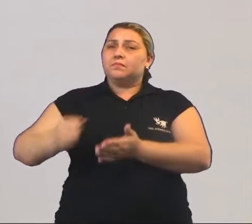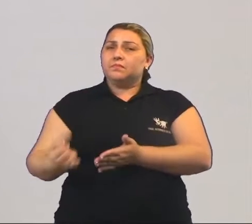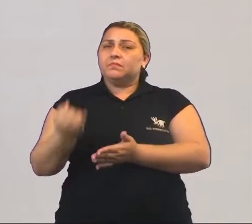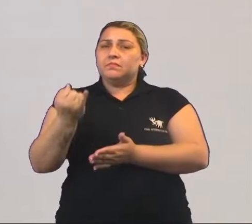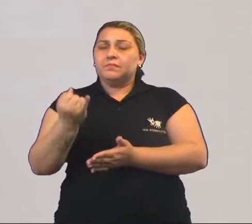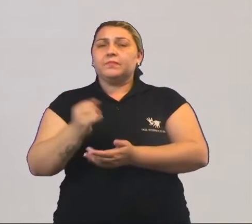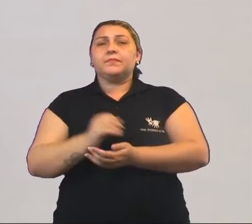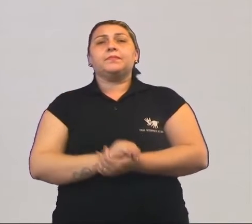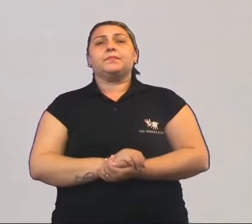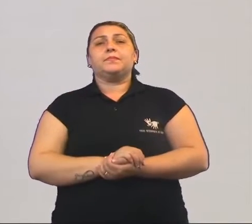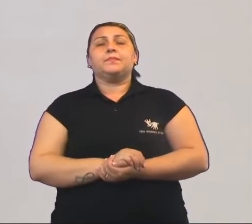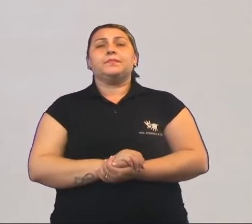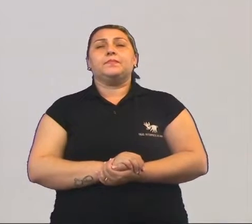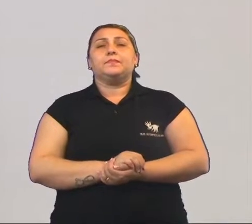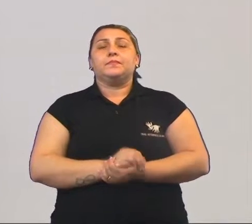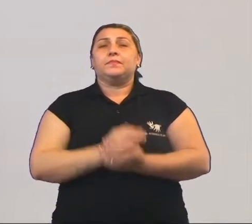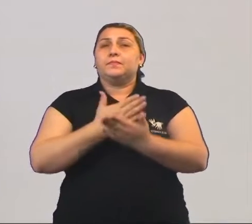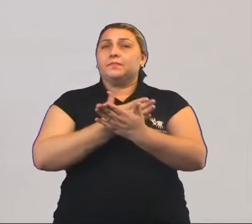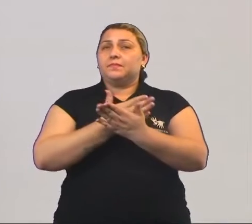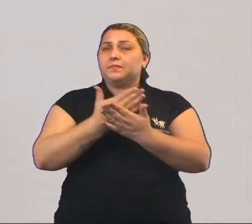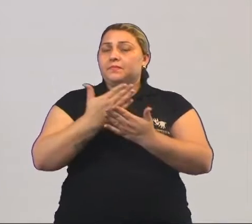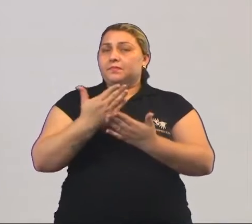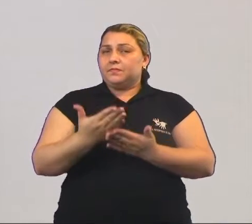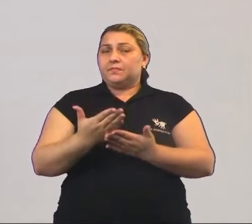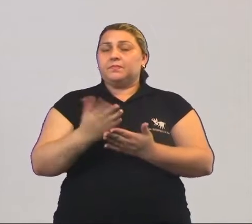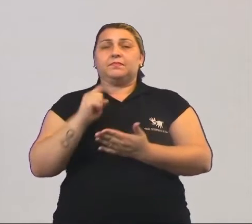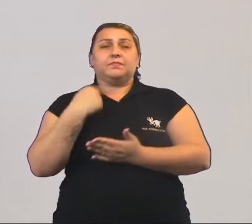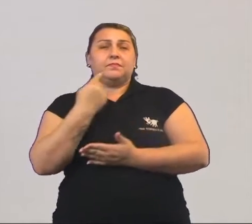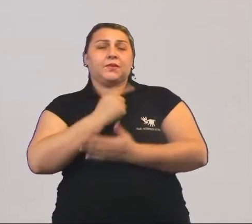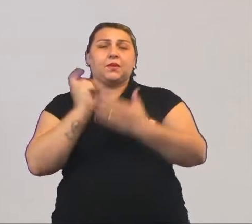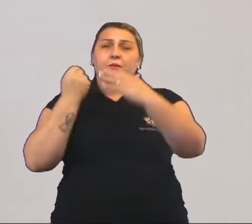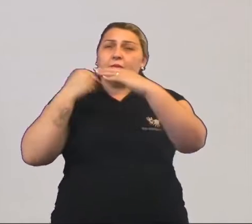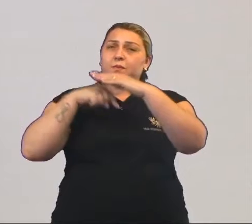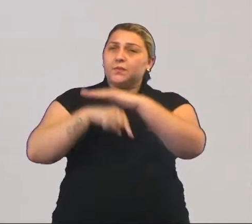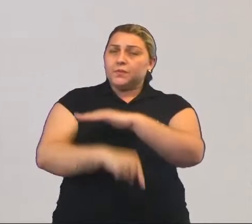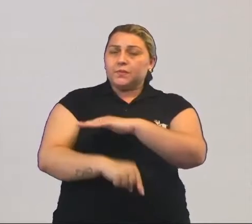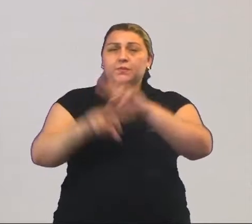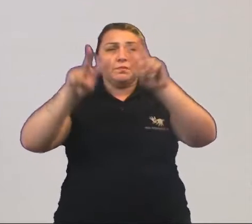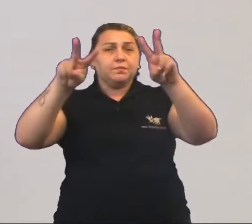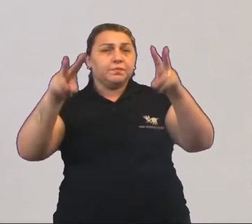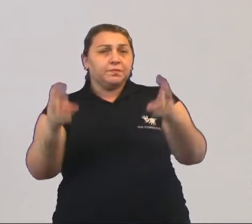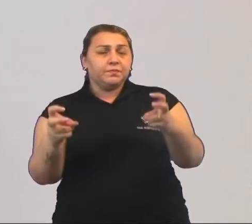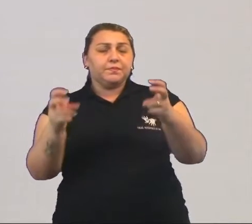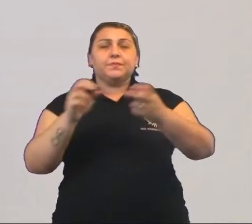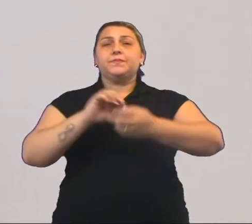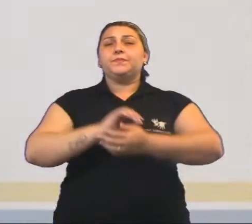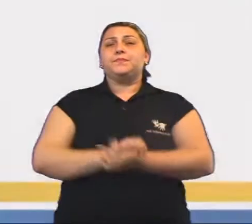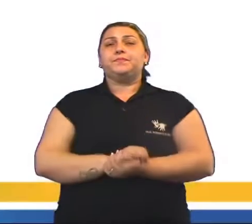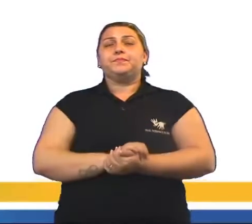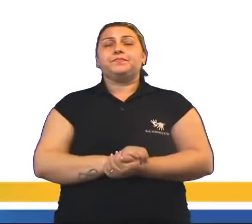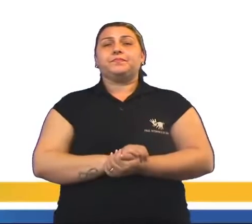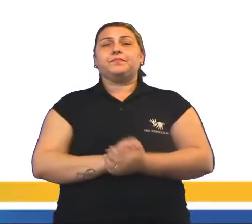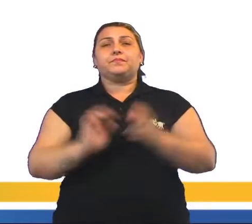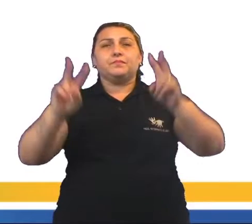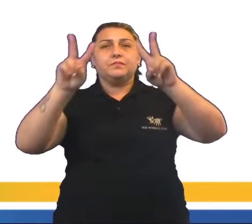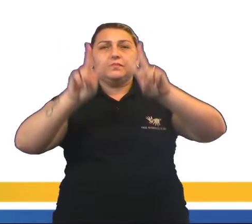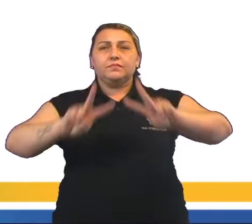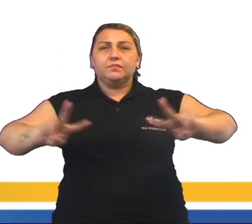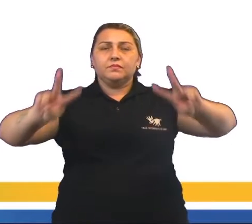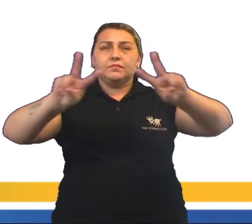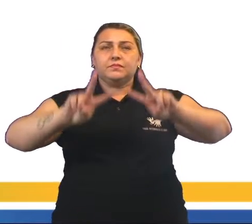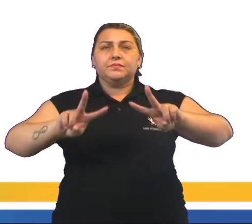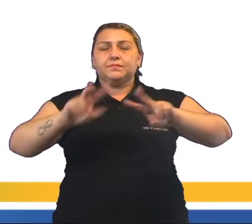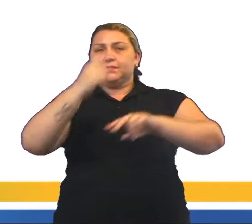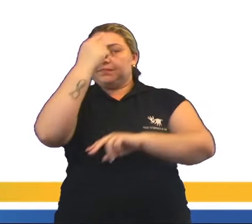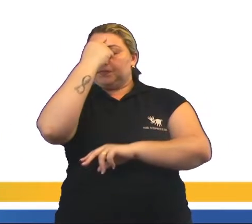anteriores. E para começar, para nós aprofundarmos a respeito do assunto, visualizem